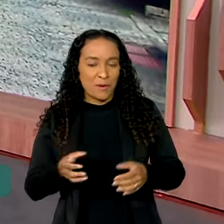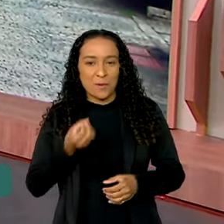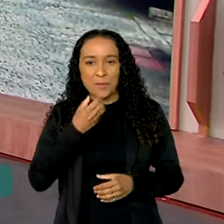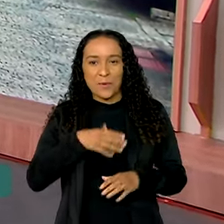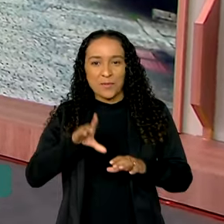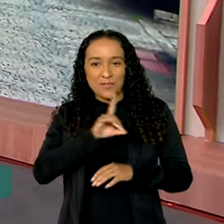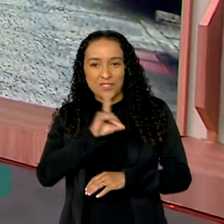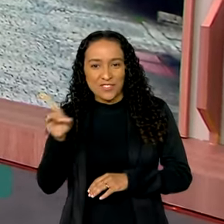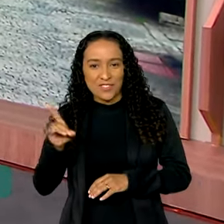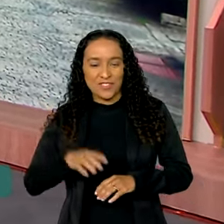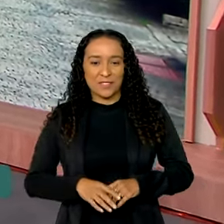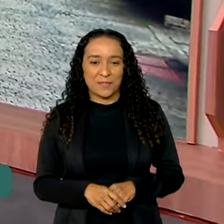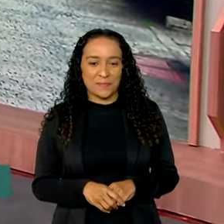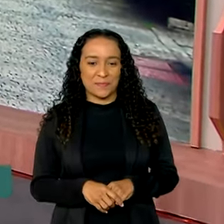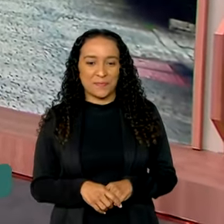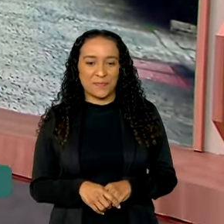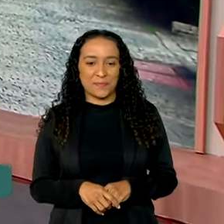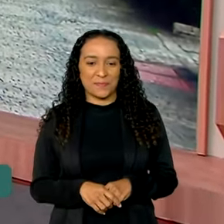Bom dia, Cláudia.